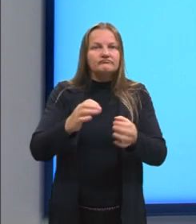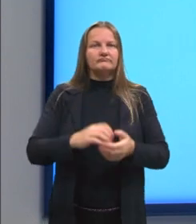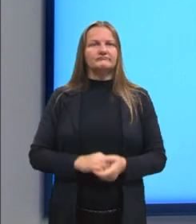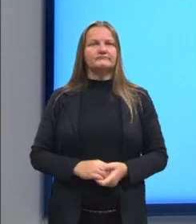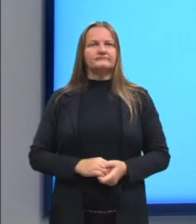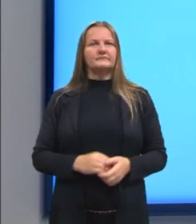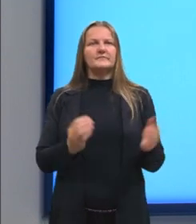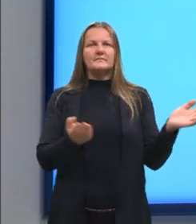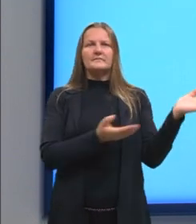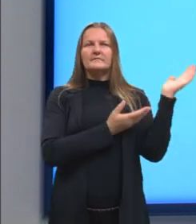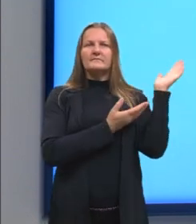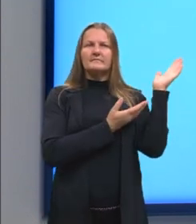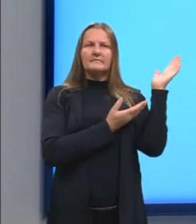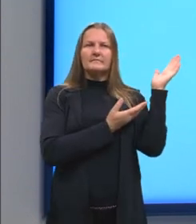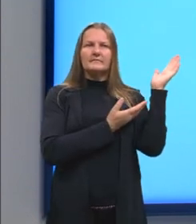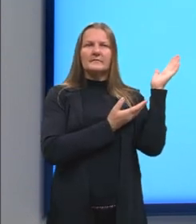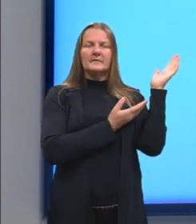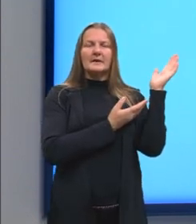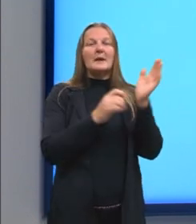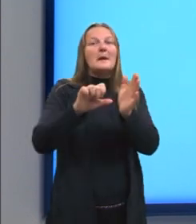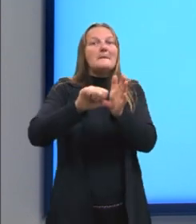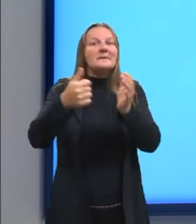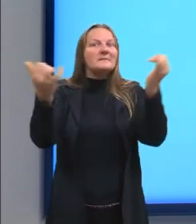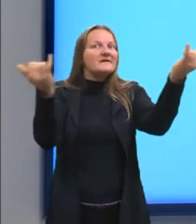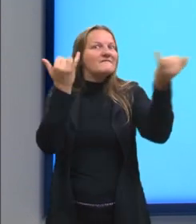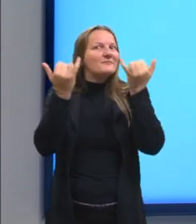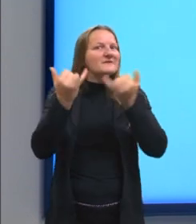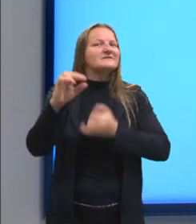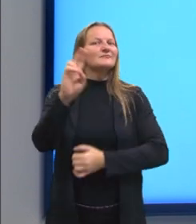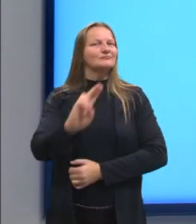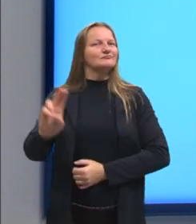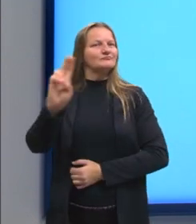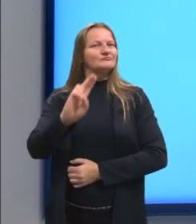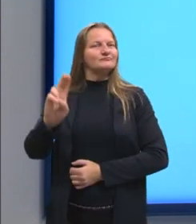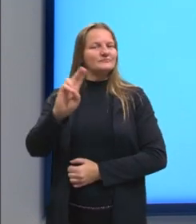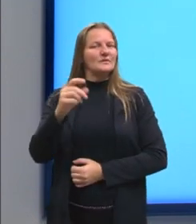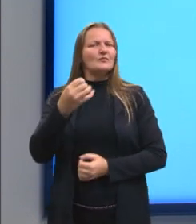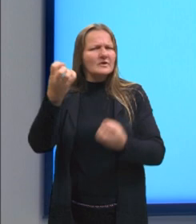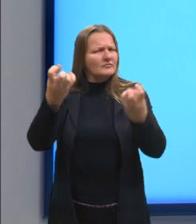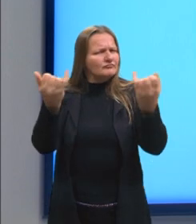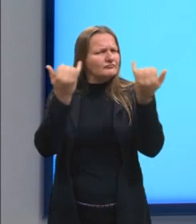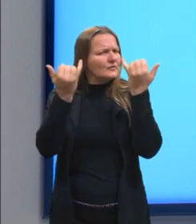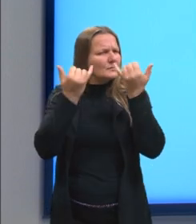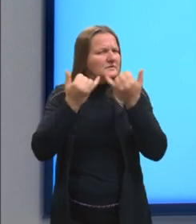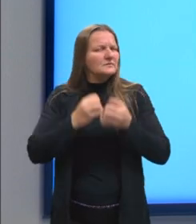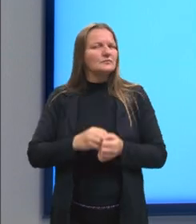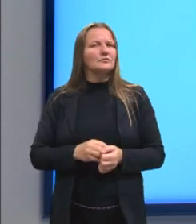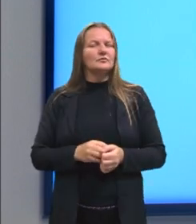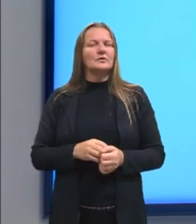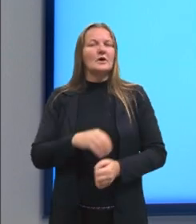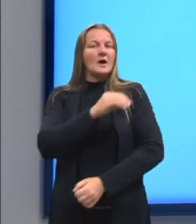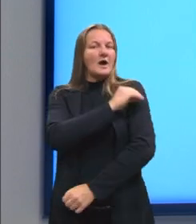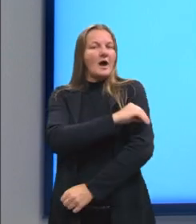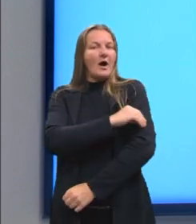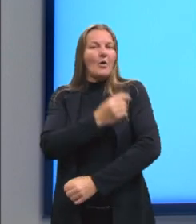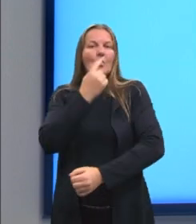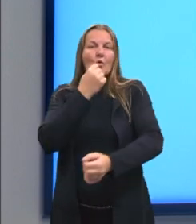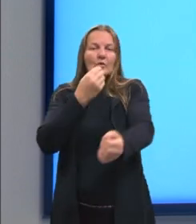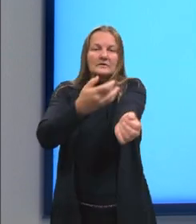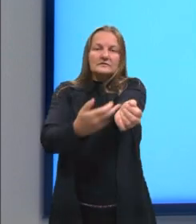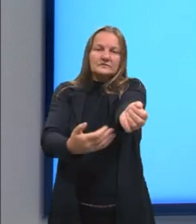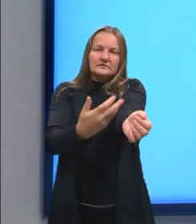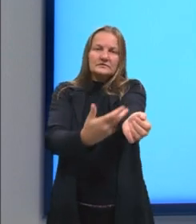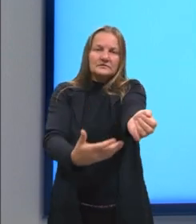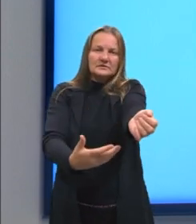Aqui eu destaquei a primeira informação que nós vamos utilizar. Fala o seguinte, a concentração de álcool no sangue